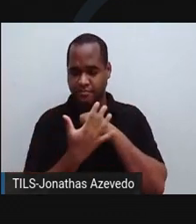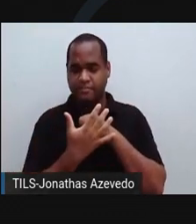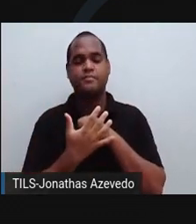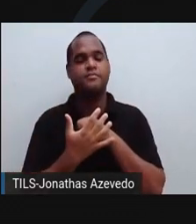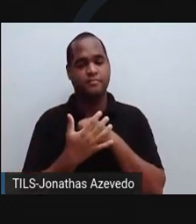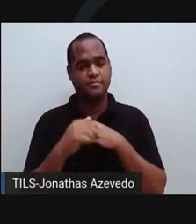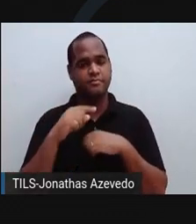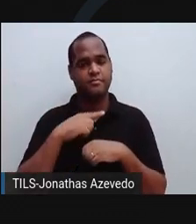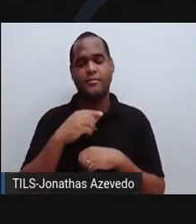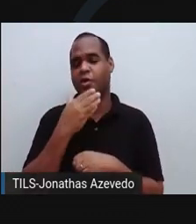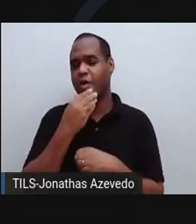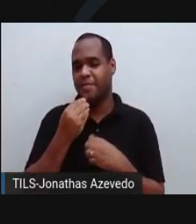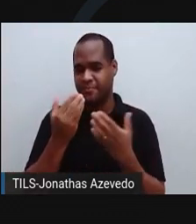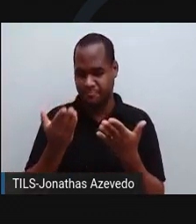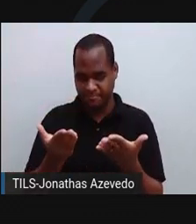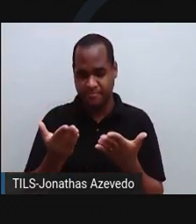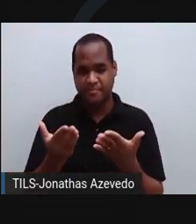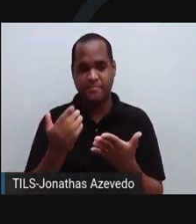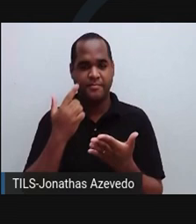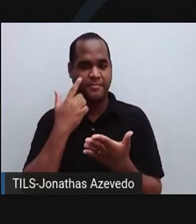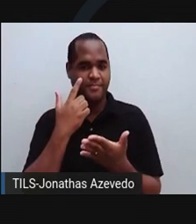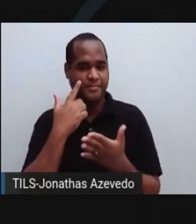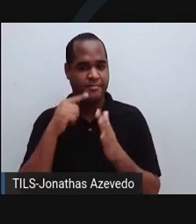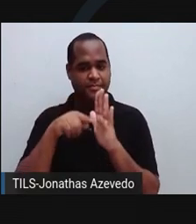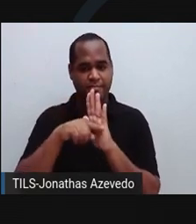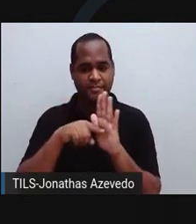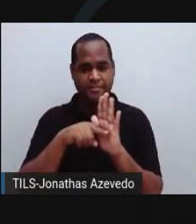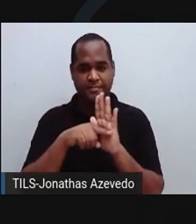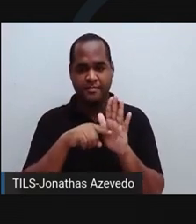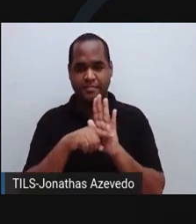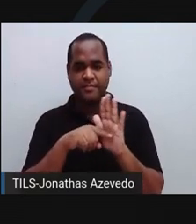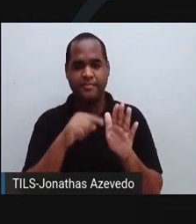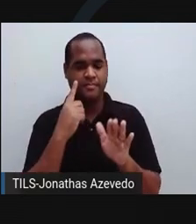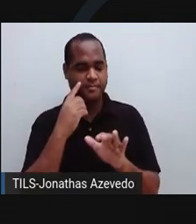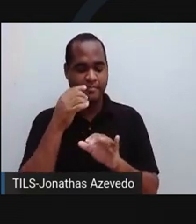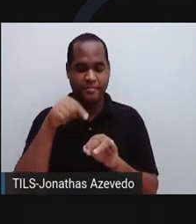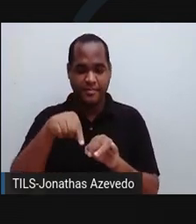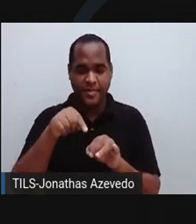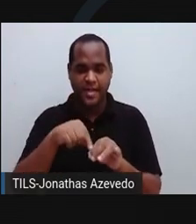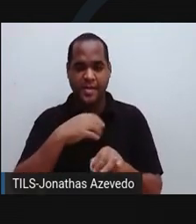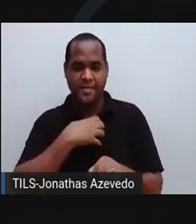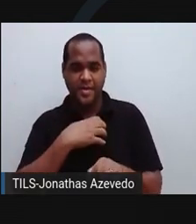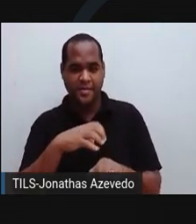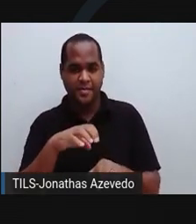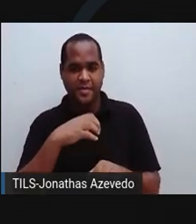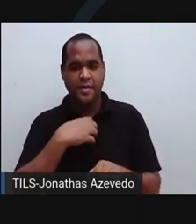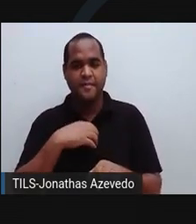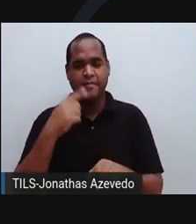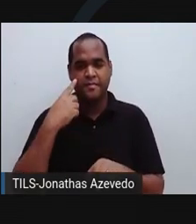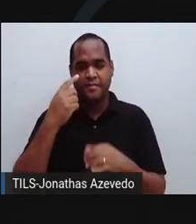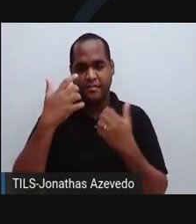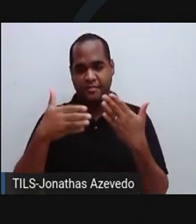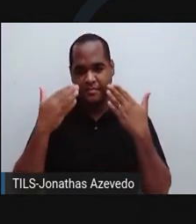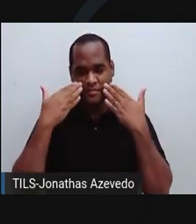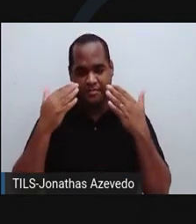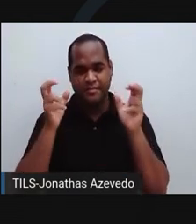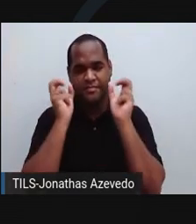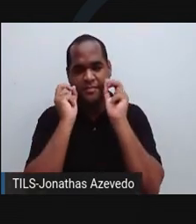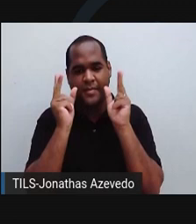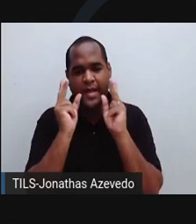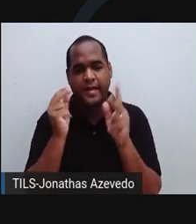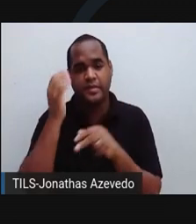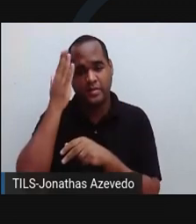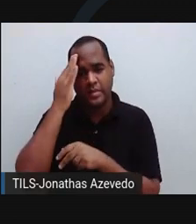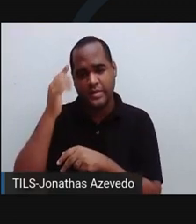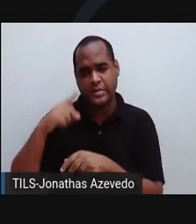infectologista da Diretoria de Vigilância Epidemiológica da Bahia, afirmou que isso representa um alerta, mas nada que mostre que o fungo saiu do